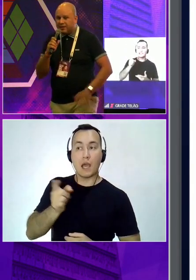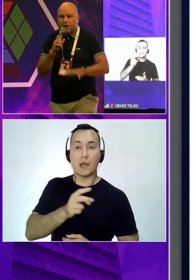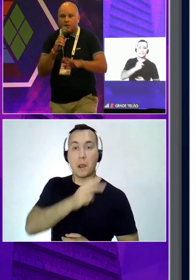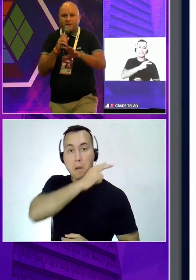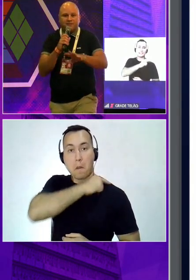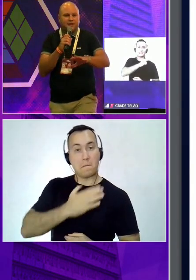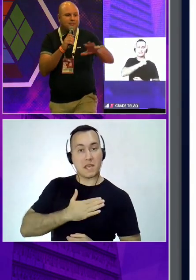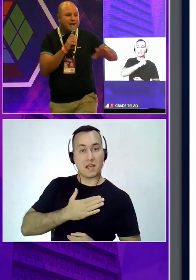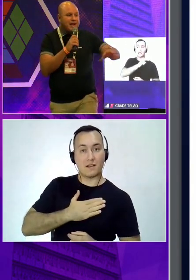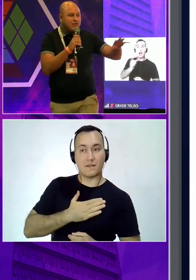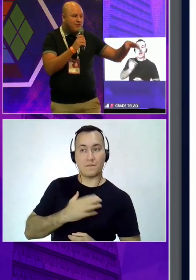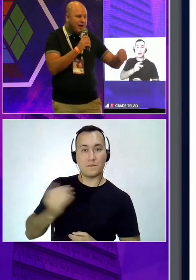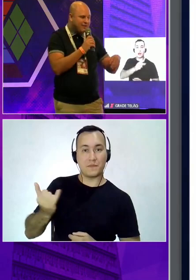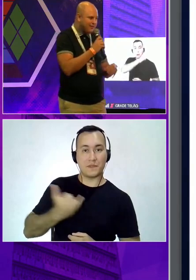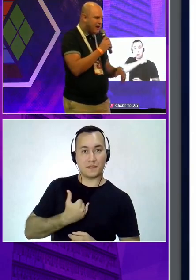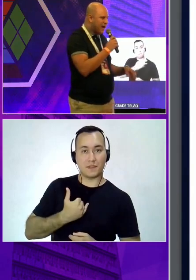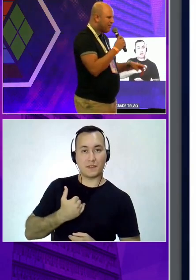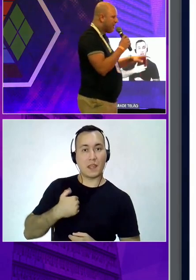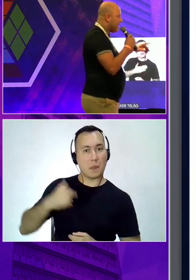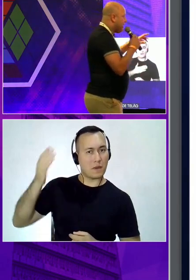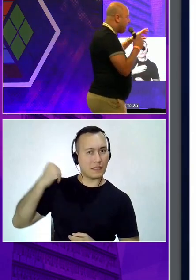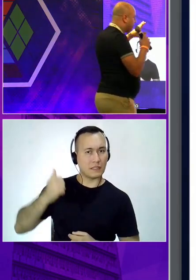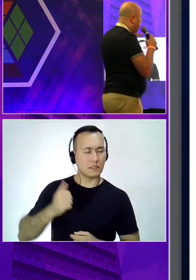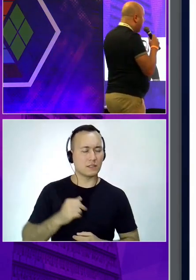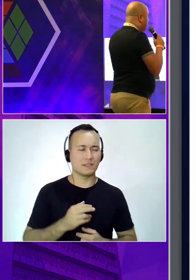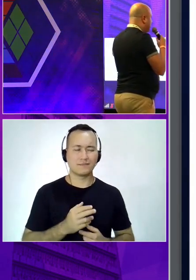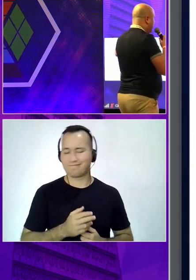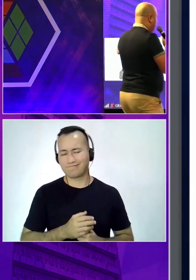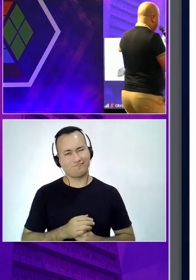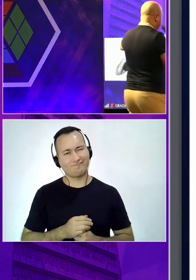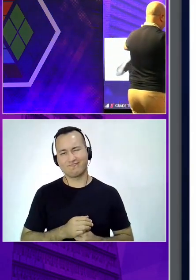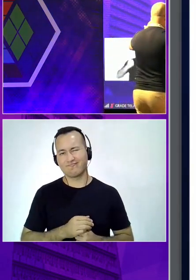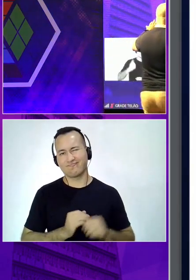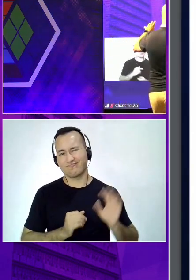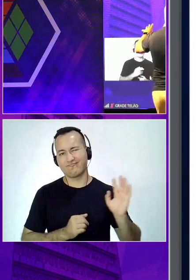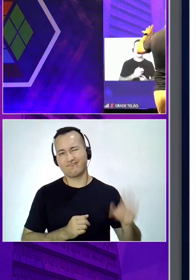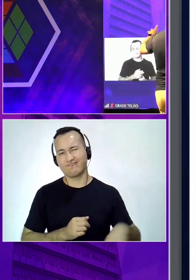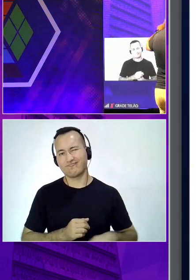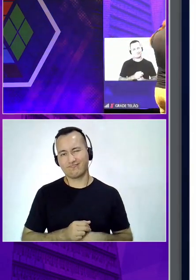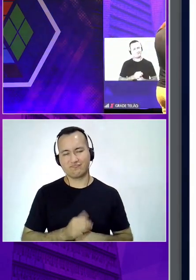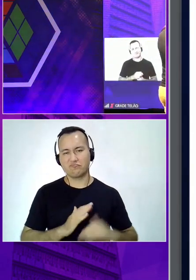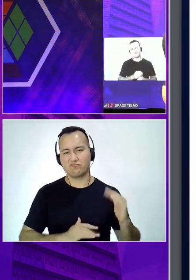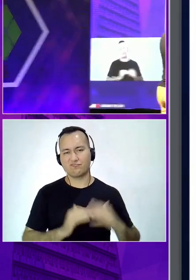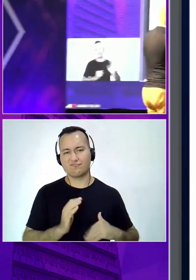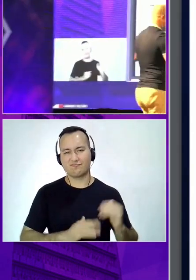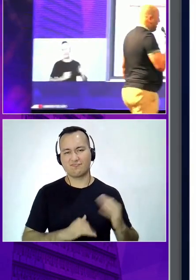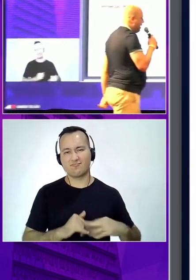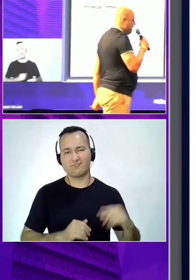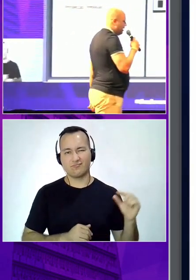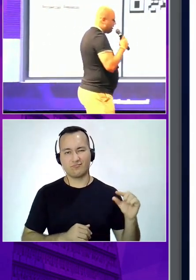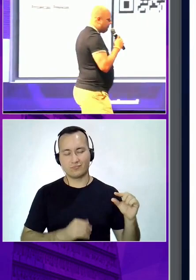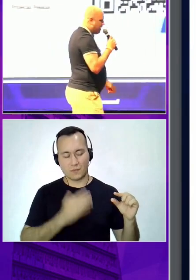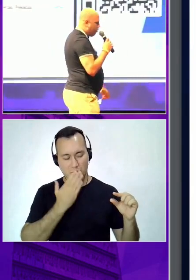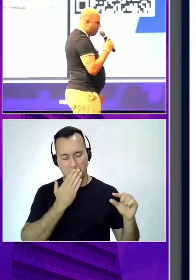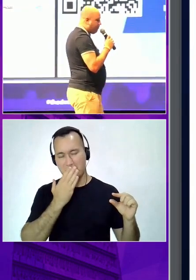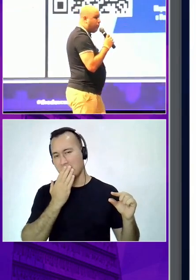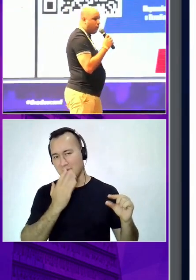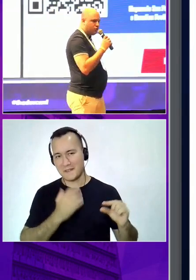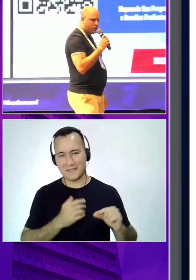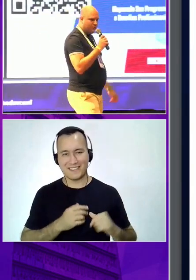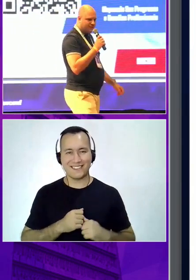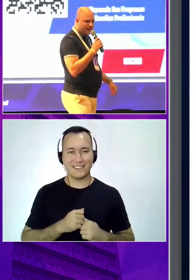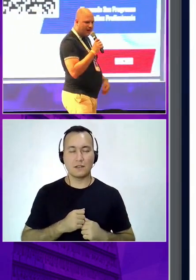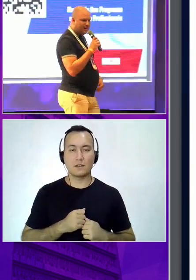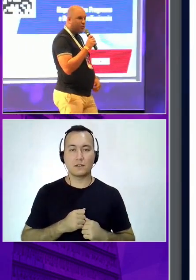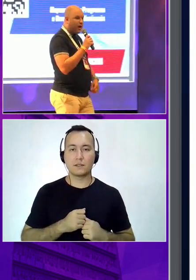Então, eu precisei trabalhar diversas áreas. E esse teste vai ajudar você a entender melhor por onde